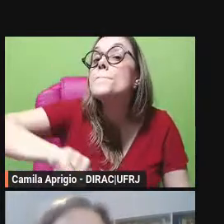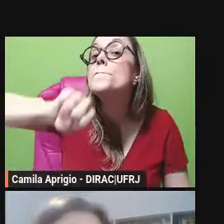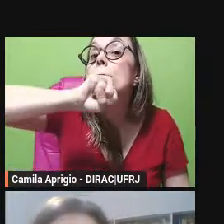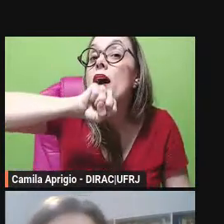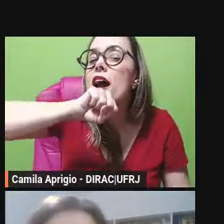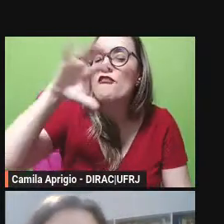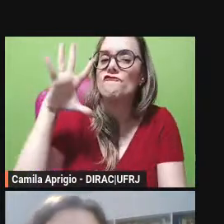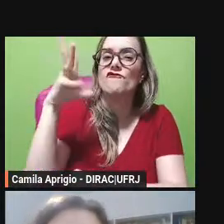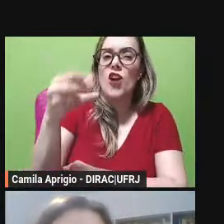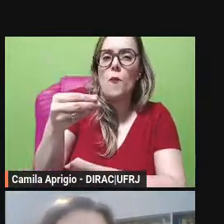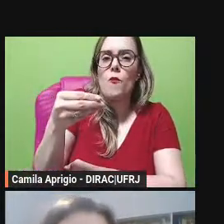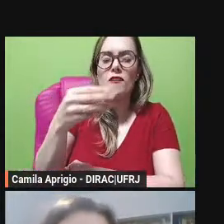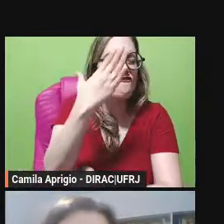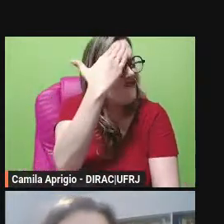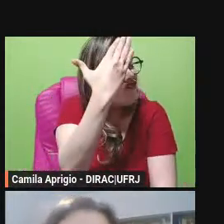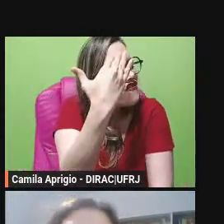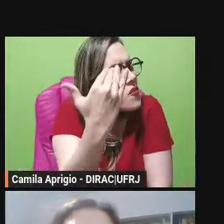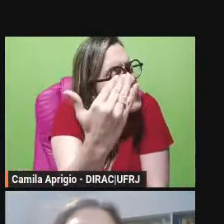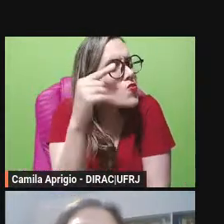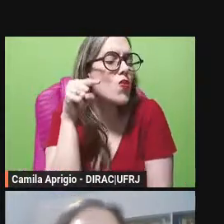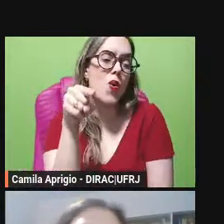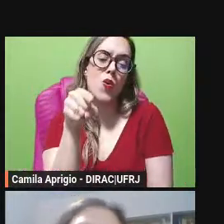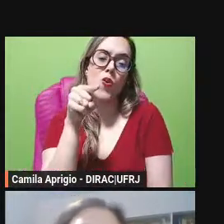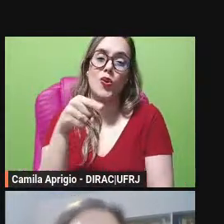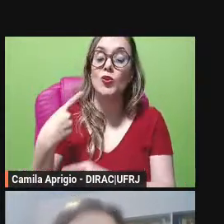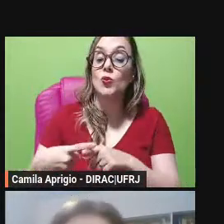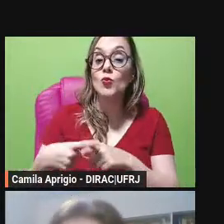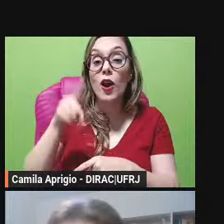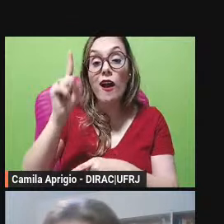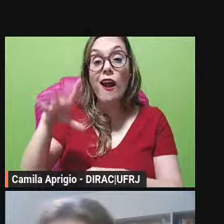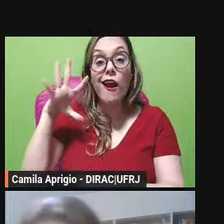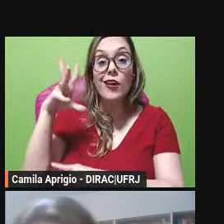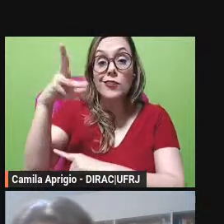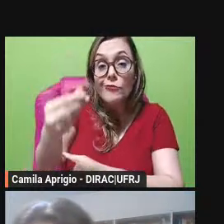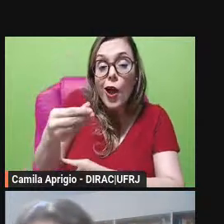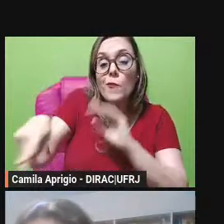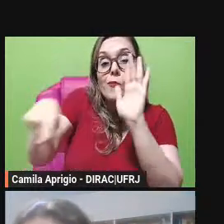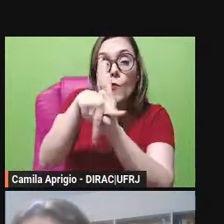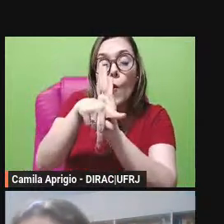as fábulas gregas fábulas exópicas